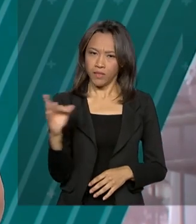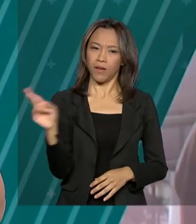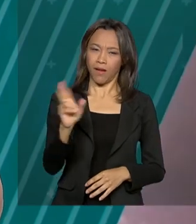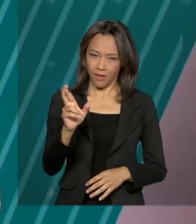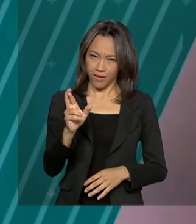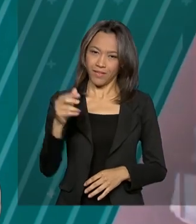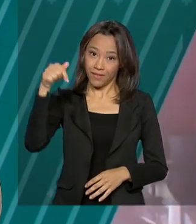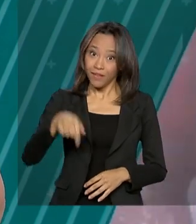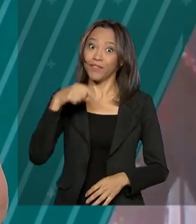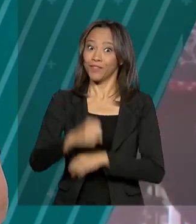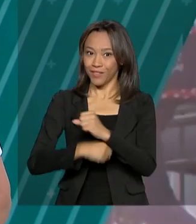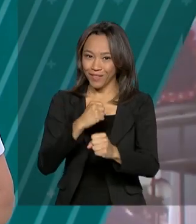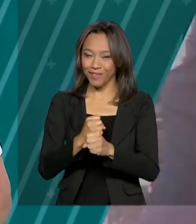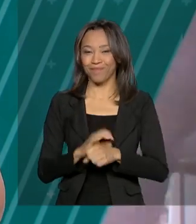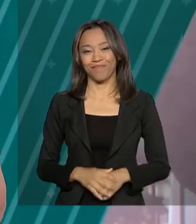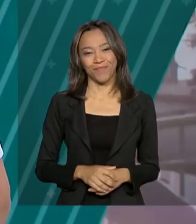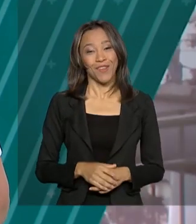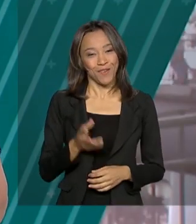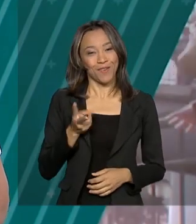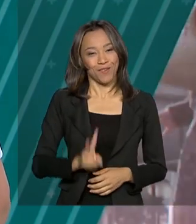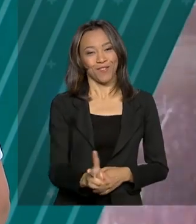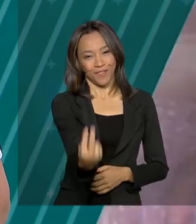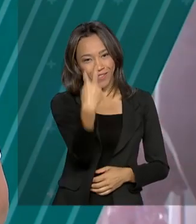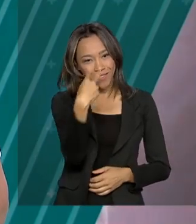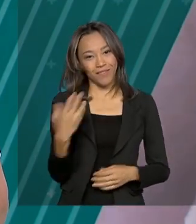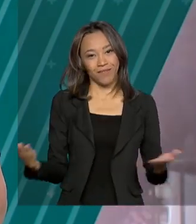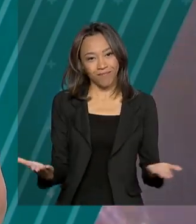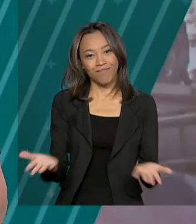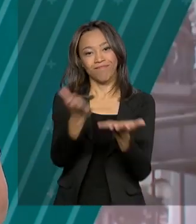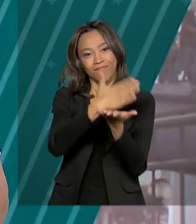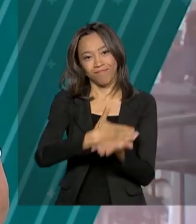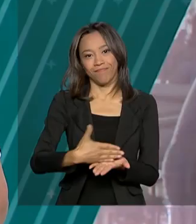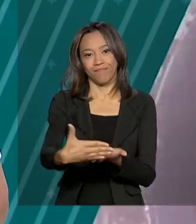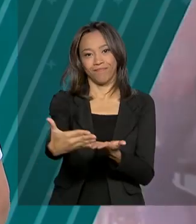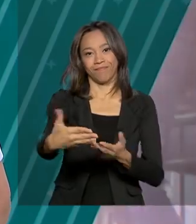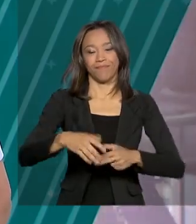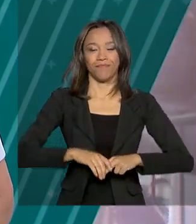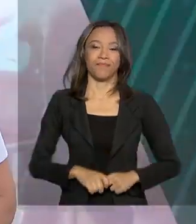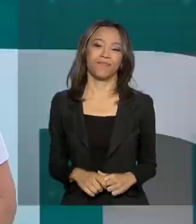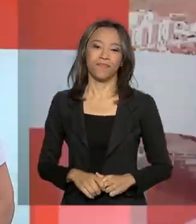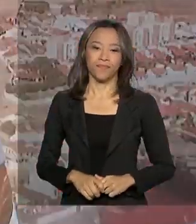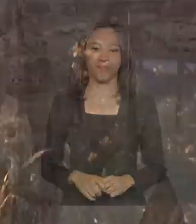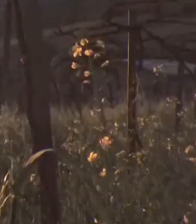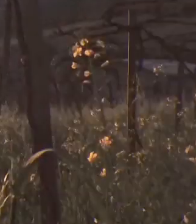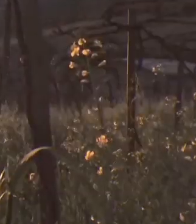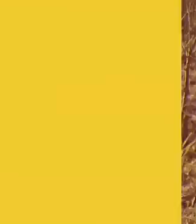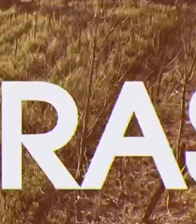neste ano. Fique com a gente, o Brasil em dia já está no ar.